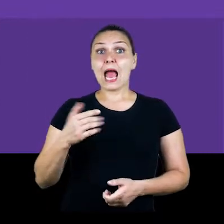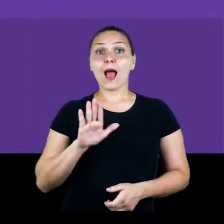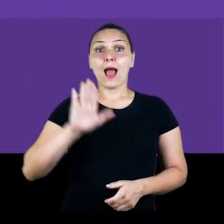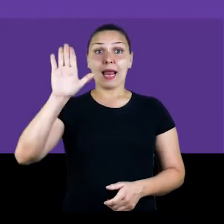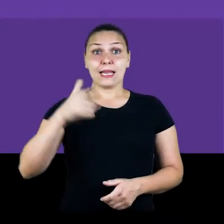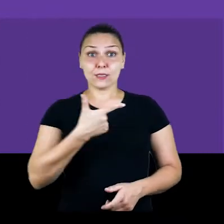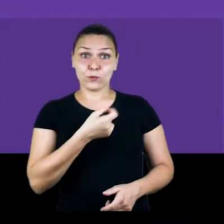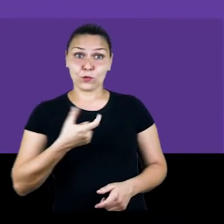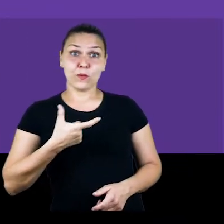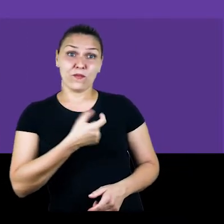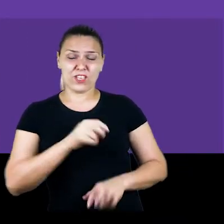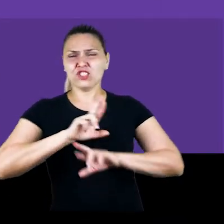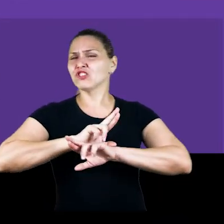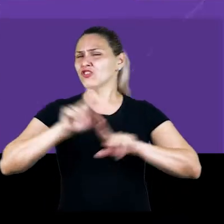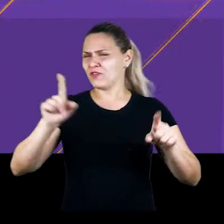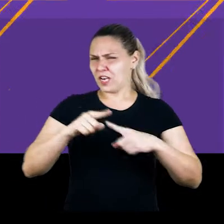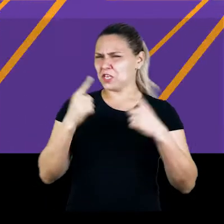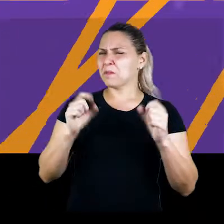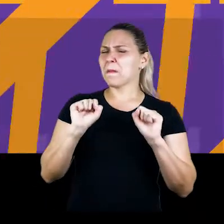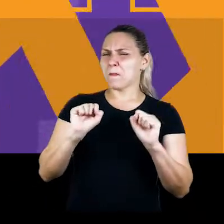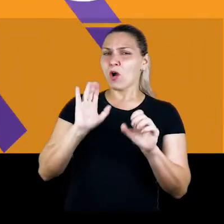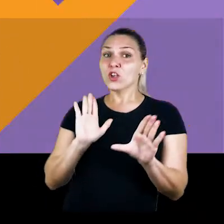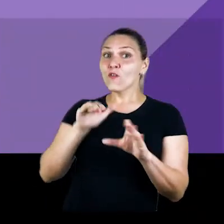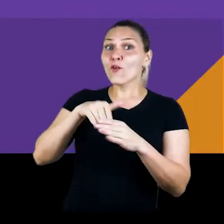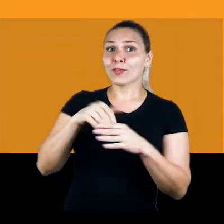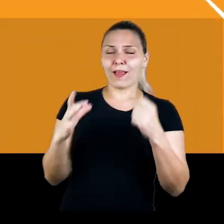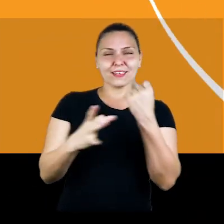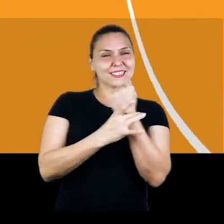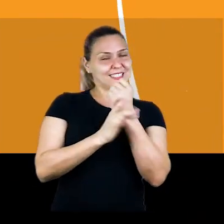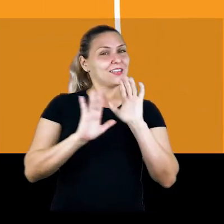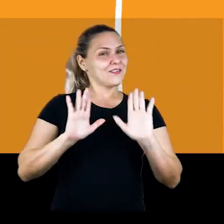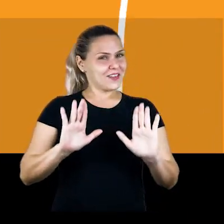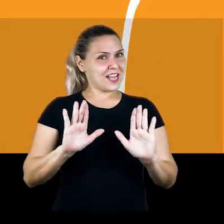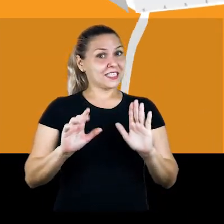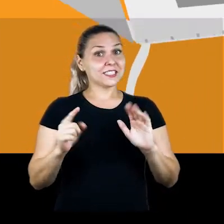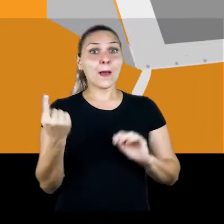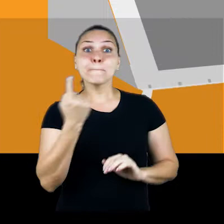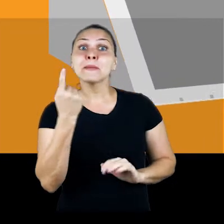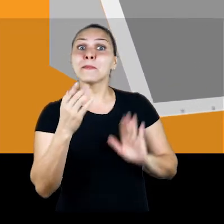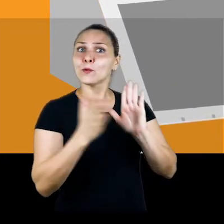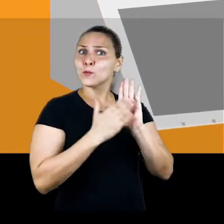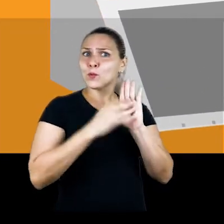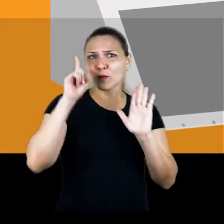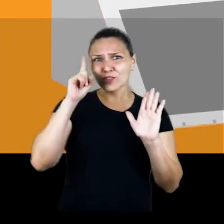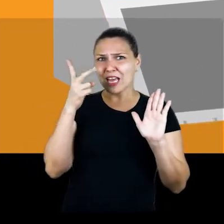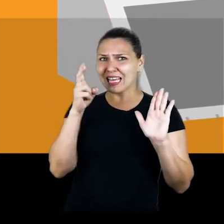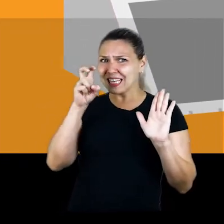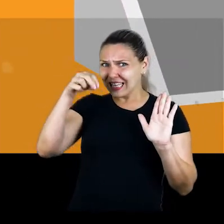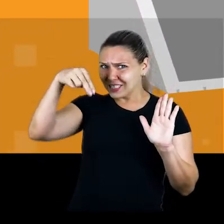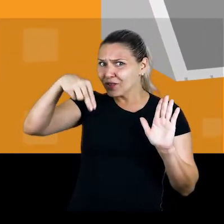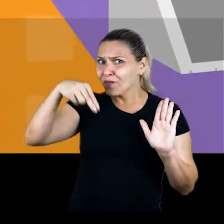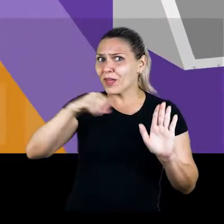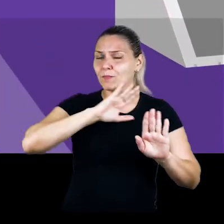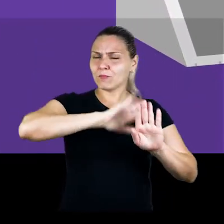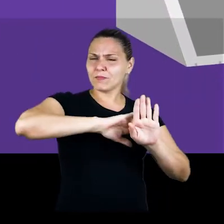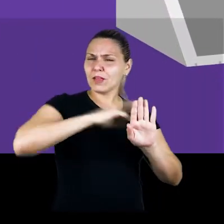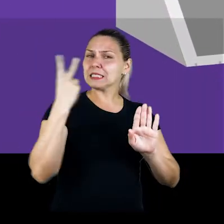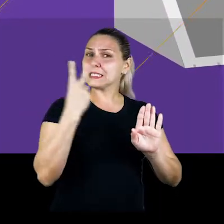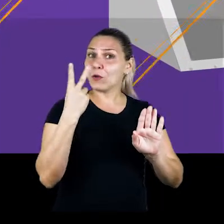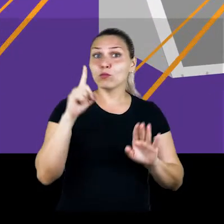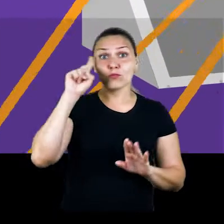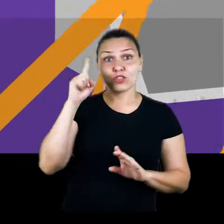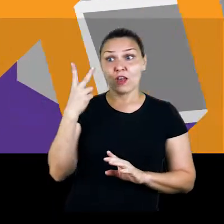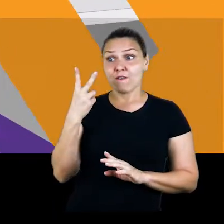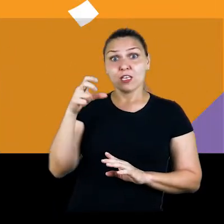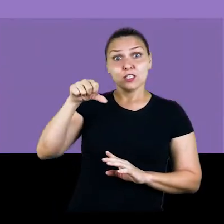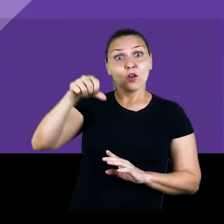As eleições 2020 serão diferentes, mas você pode votar com segurança. O primeiro turno será dia 15 de novembro e o segundo, dia 29.